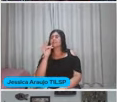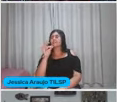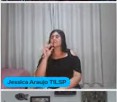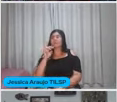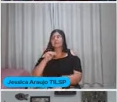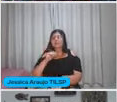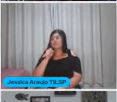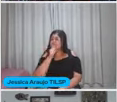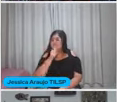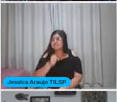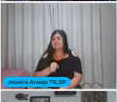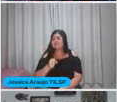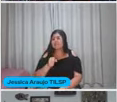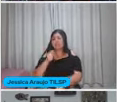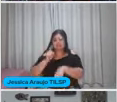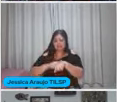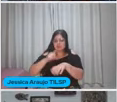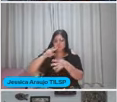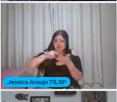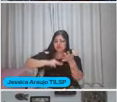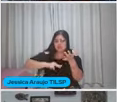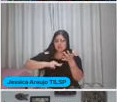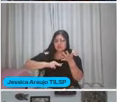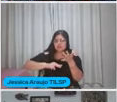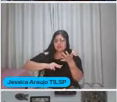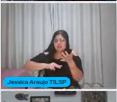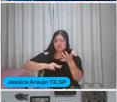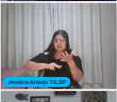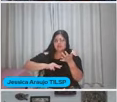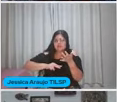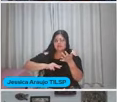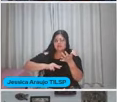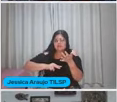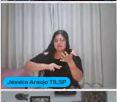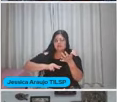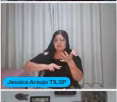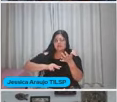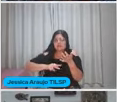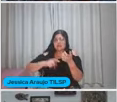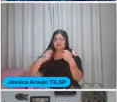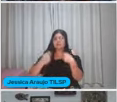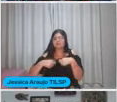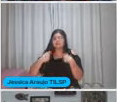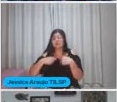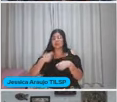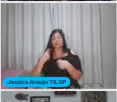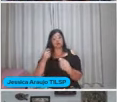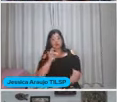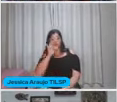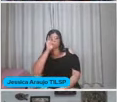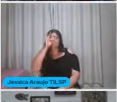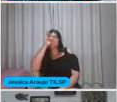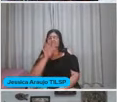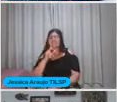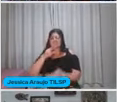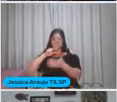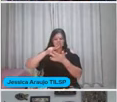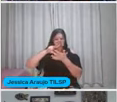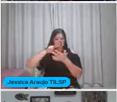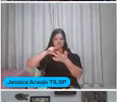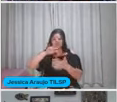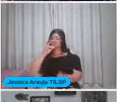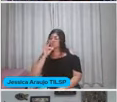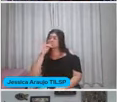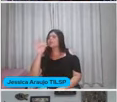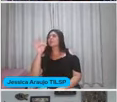Freire Dá tempo de ler? Dá Pode ler É preciso ter esperança Mas ter esperança Do verbo